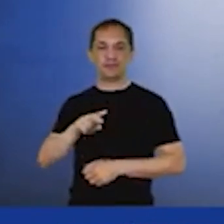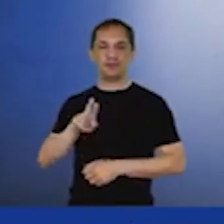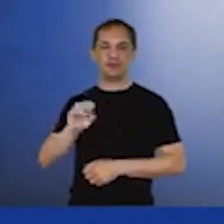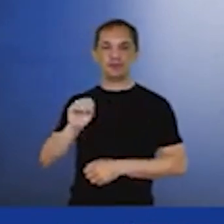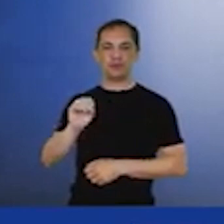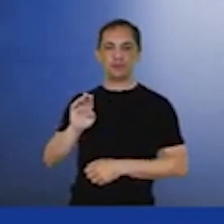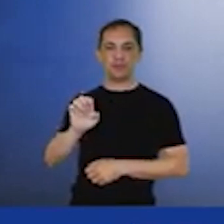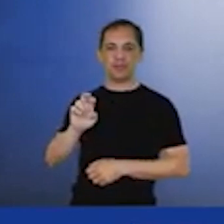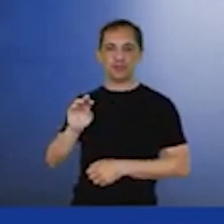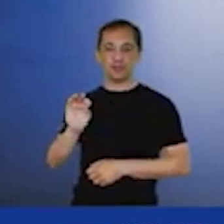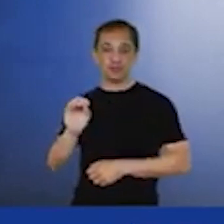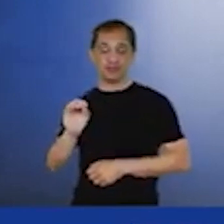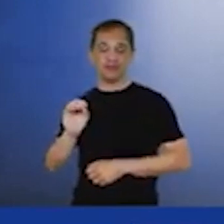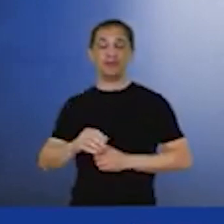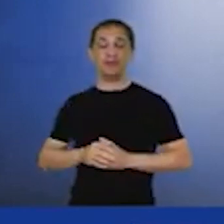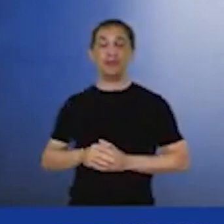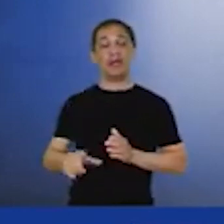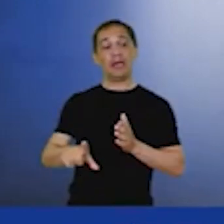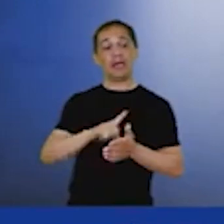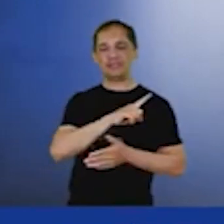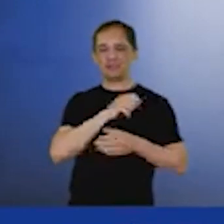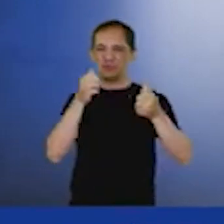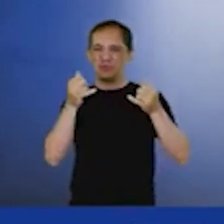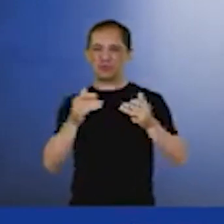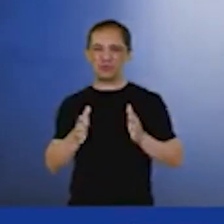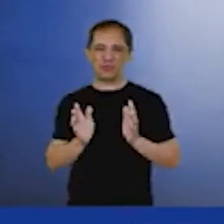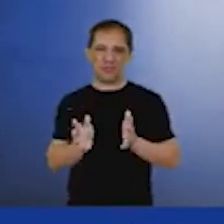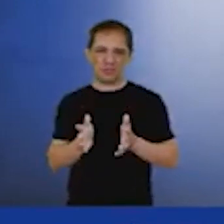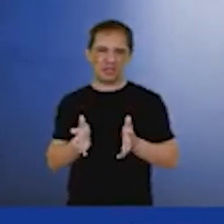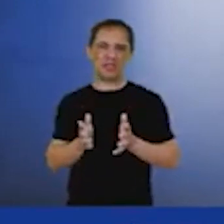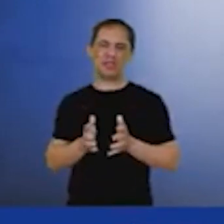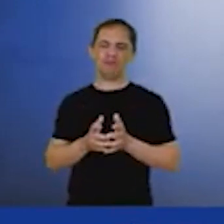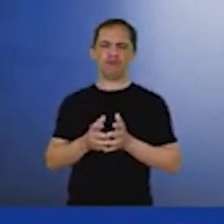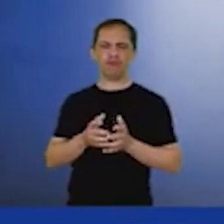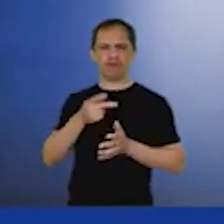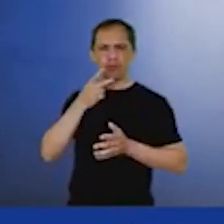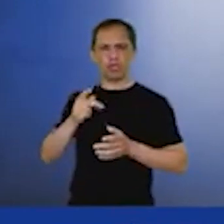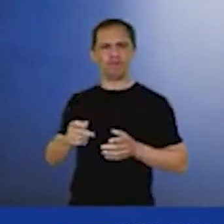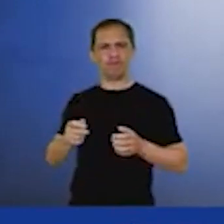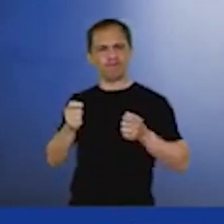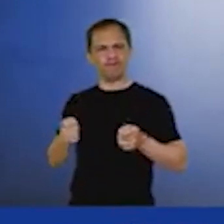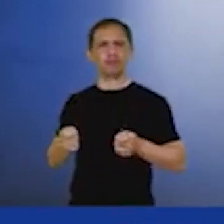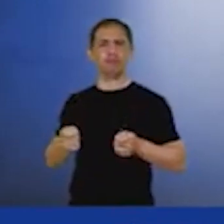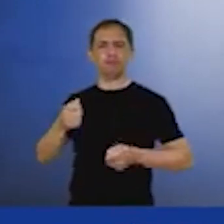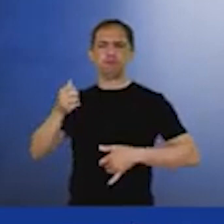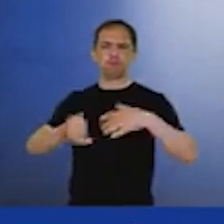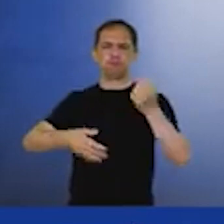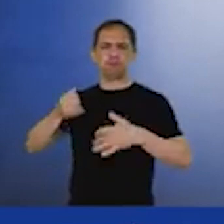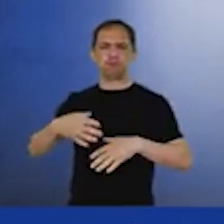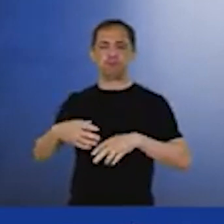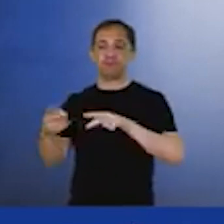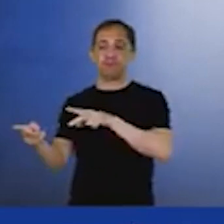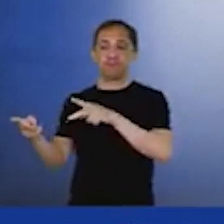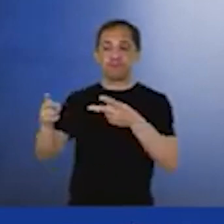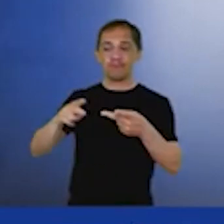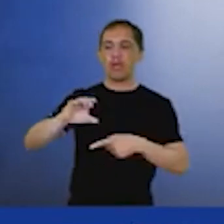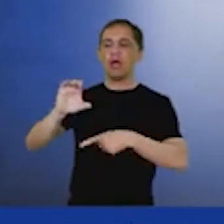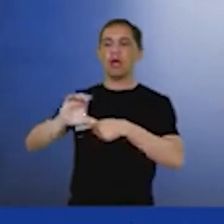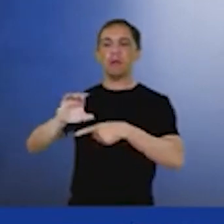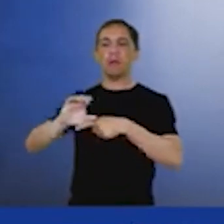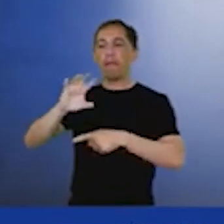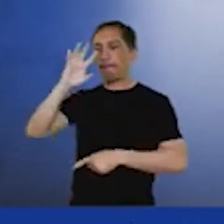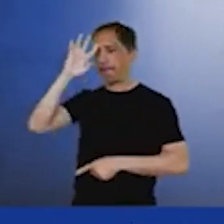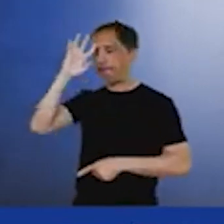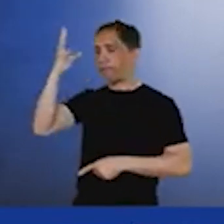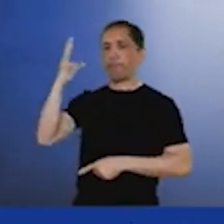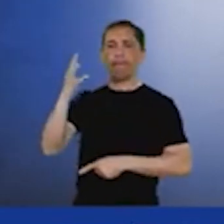Eu acho que o Rafael já falou bastante e falou com muita propriedade. Quando a gente fala de transição, quando a gente fala de descarbonização, não tem uma solução